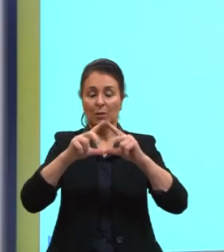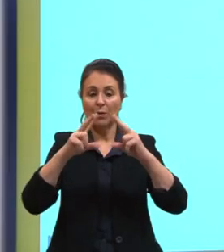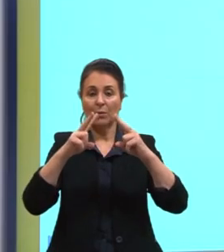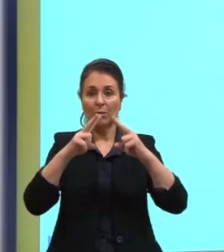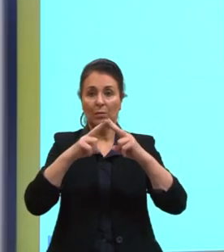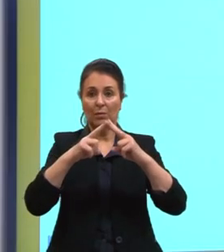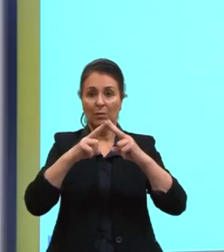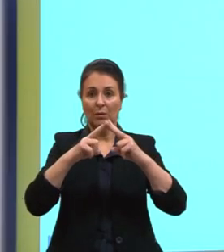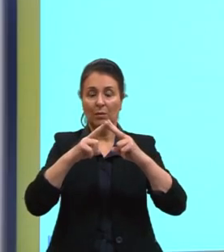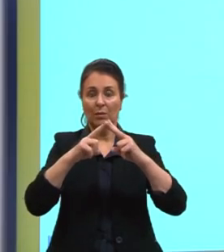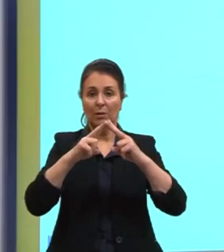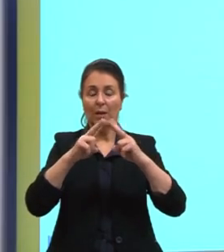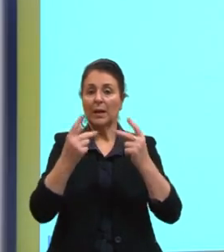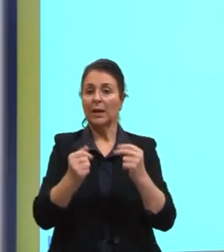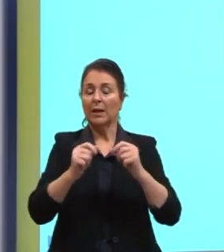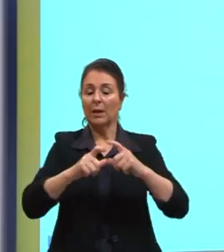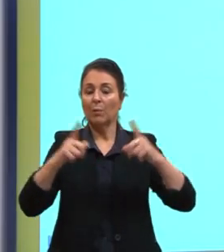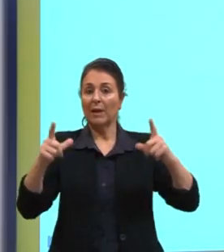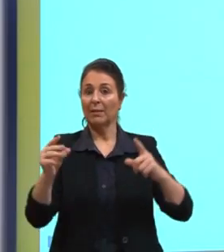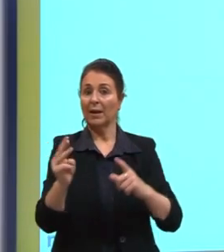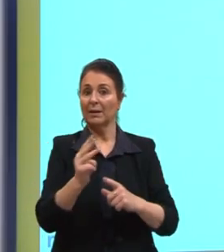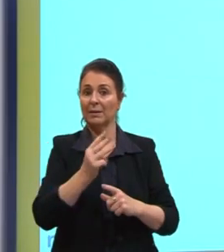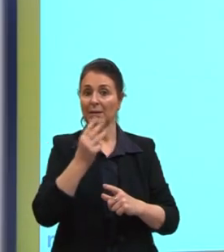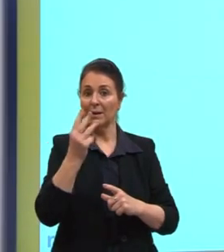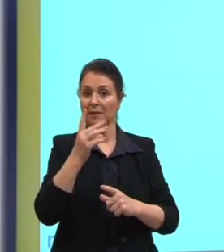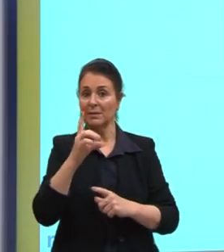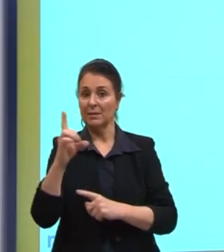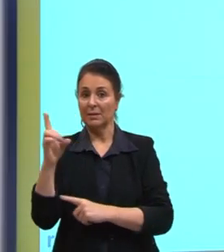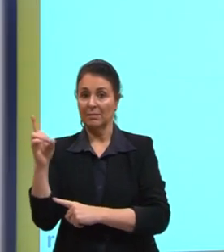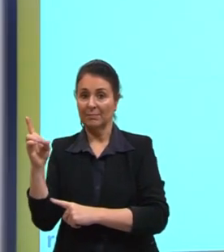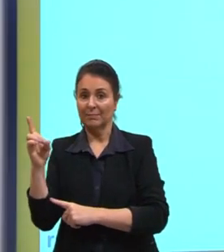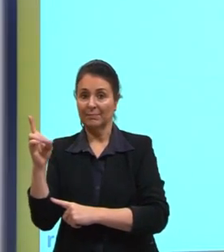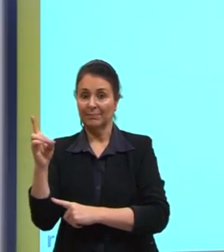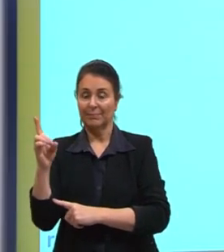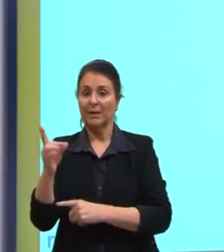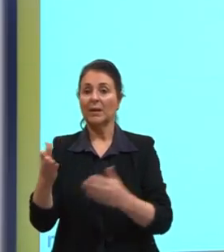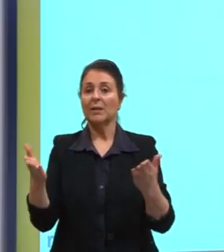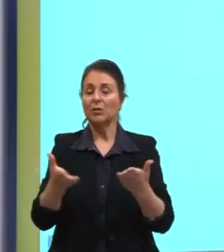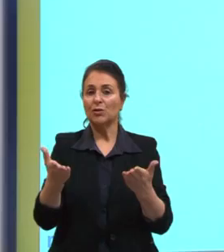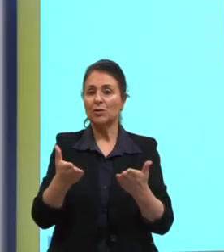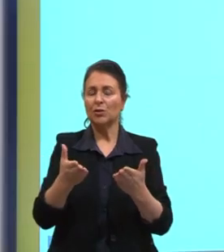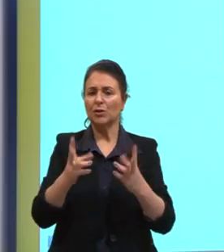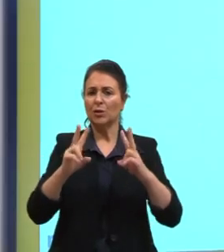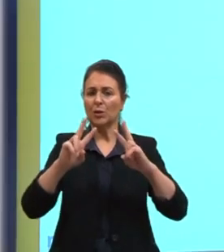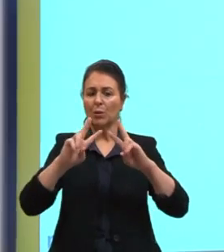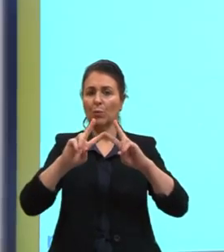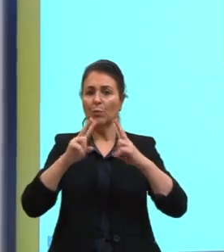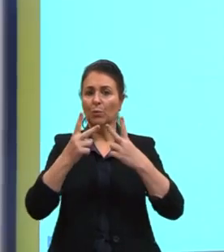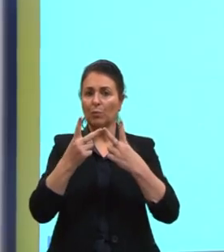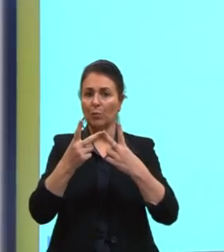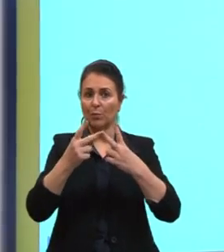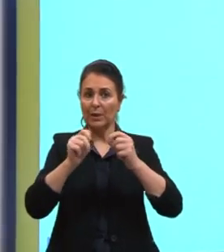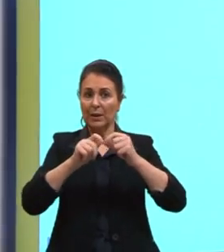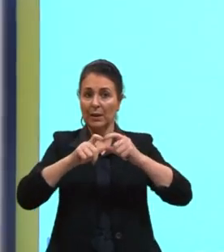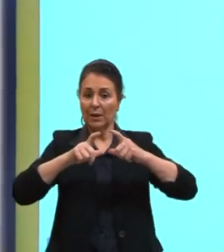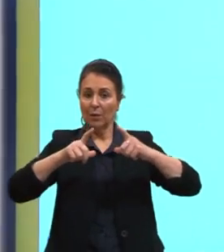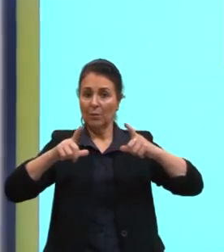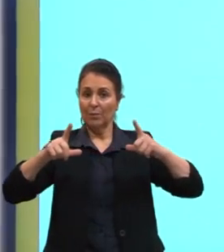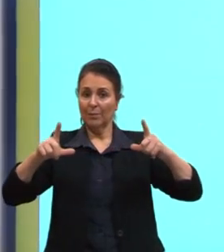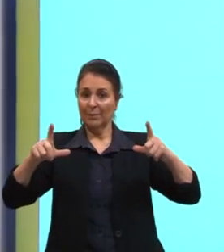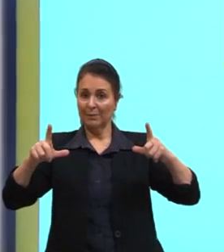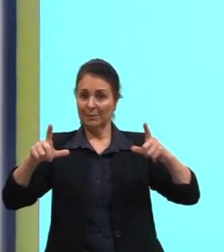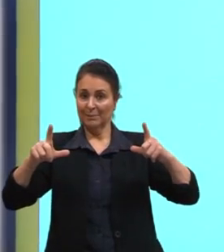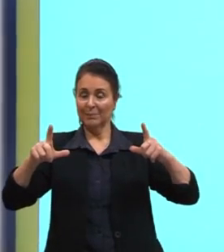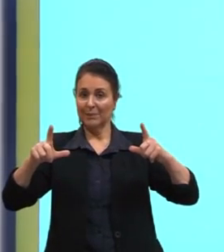dimensões. A gente tinha o volume inicial aqui. E agora, esse objeto vai crescer para cá, para cá